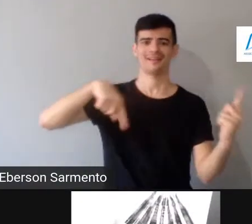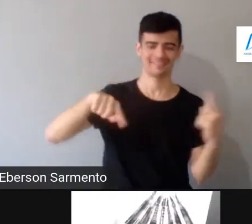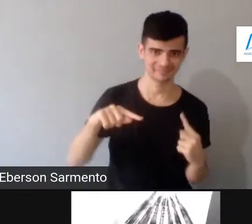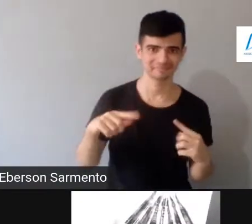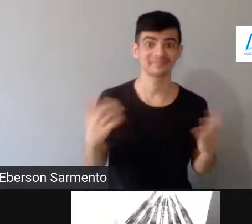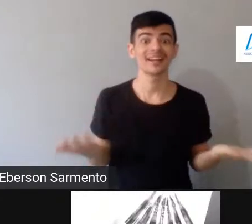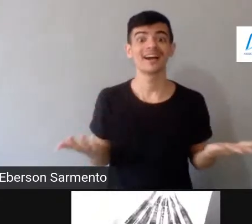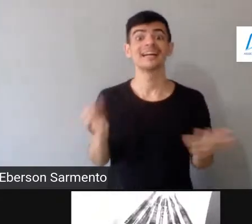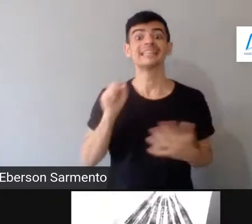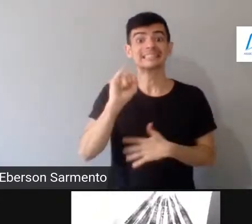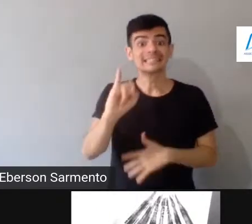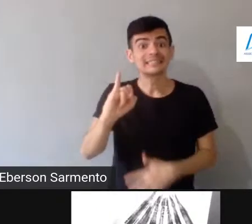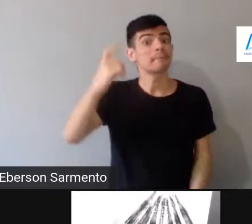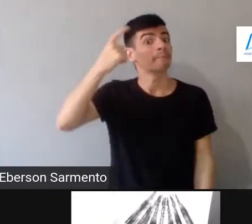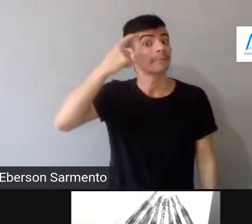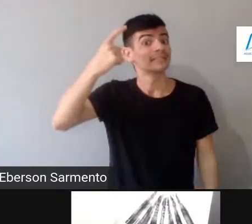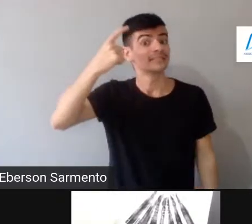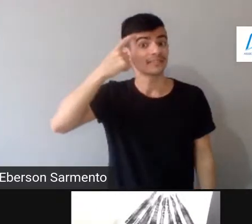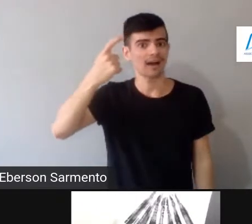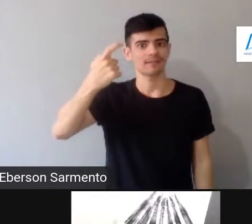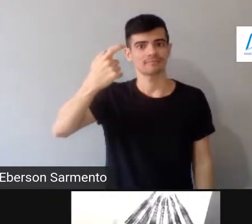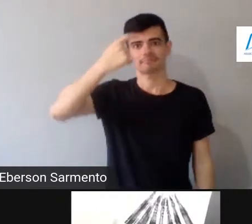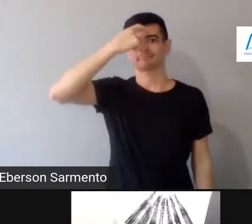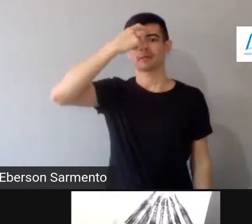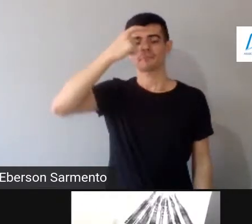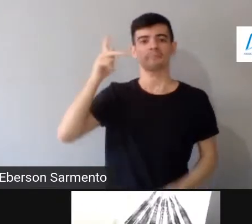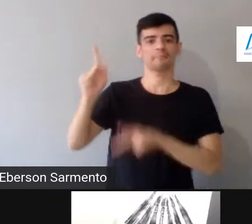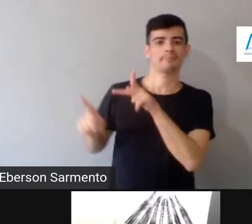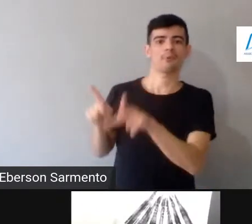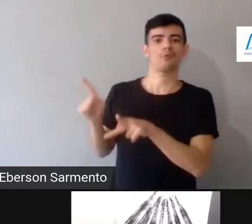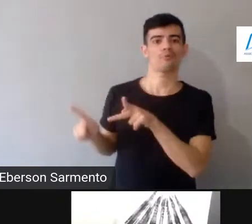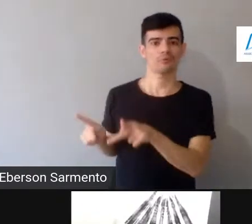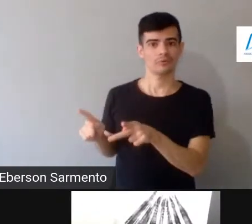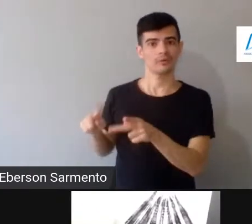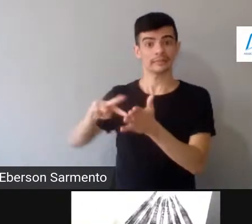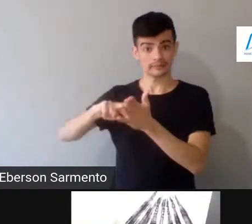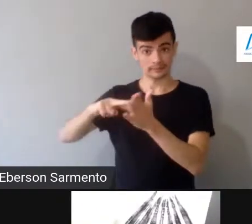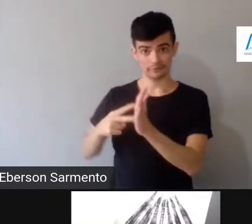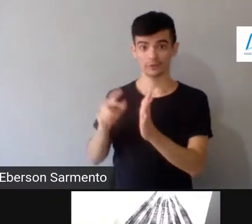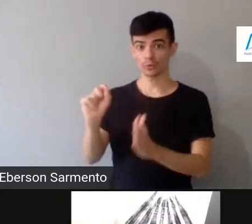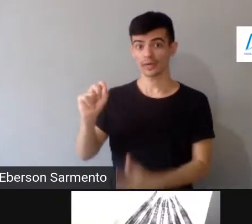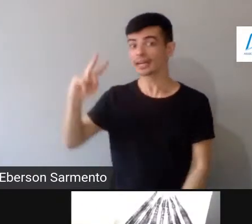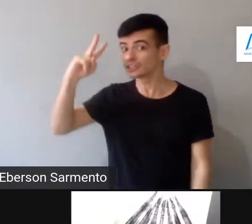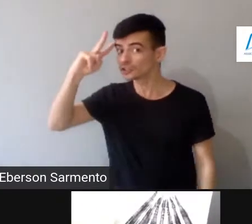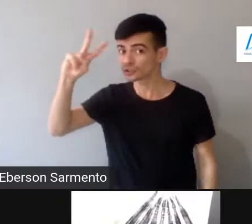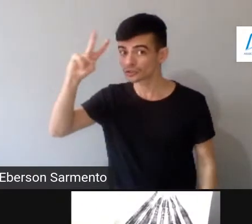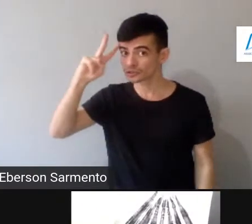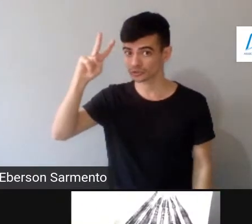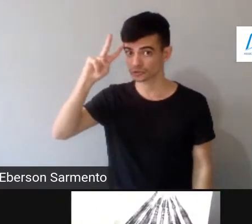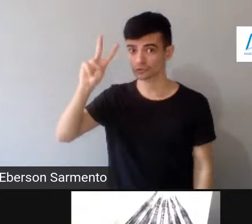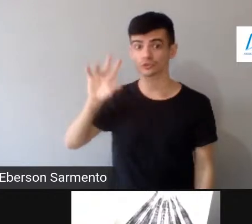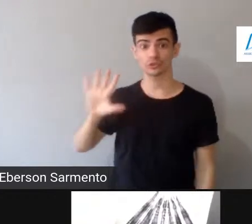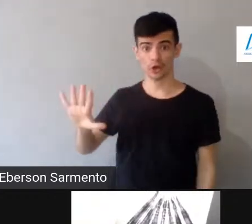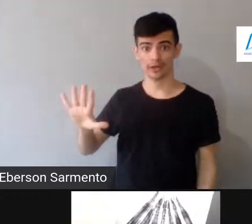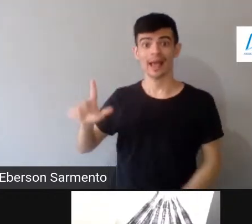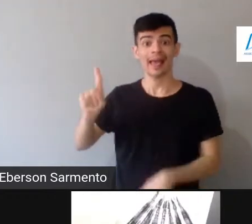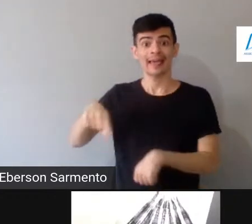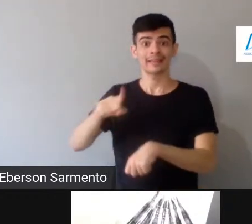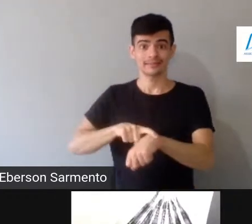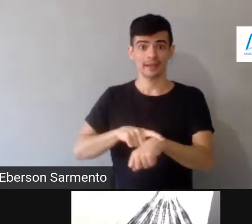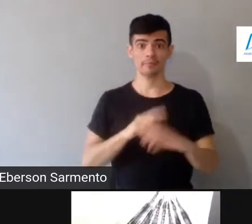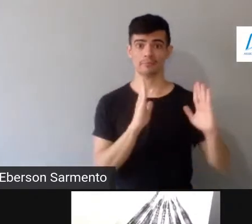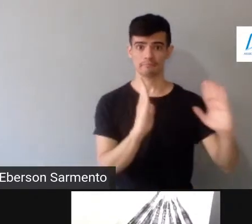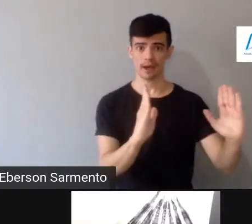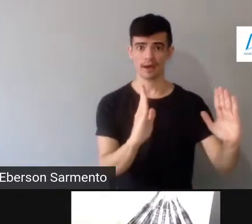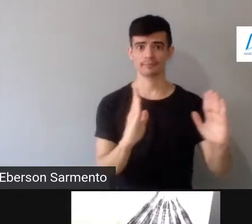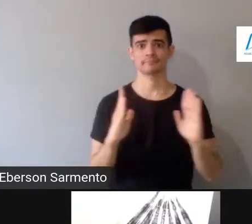pode pensar que a história, ela não é só uma ciência que trabalha apenas com esse tempo cronológico da narrativa,